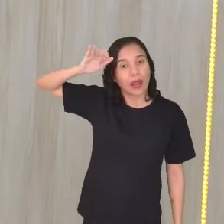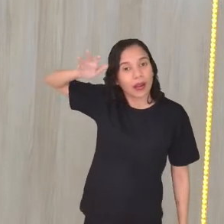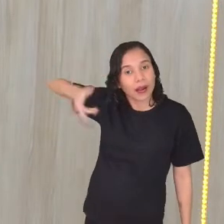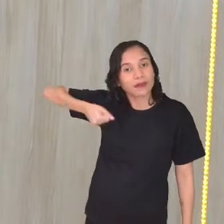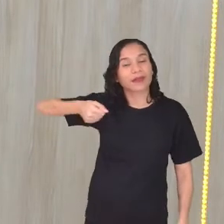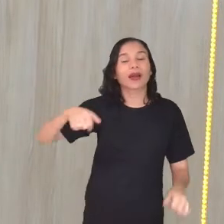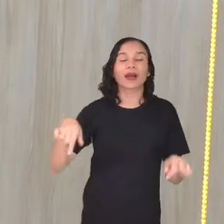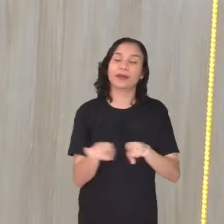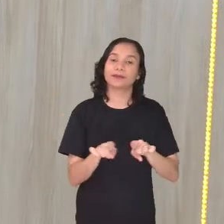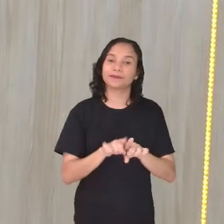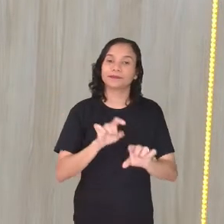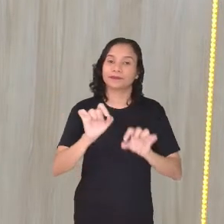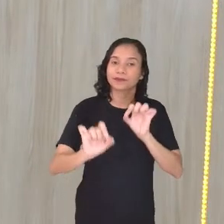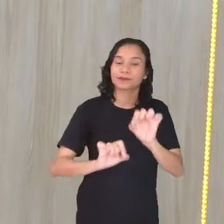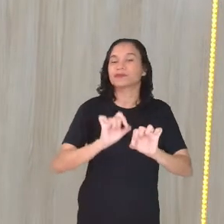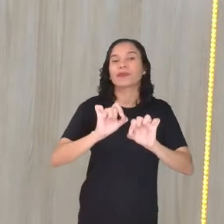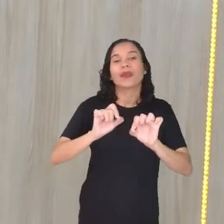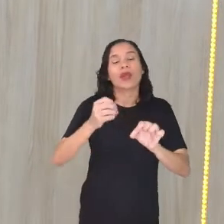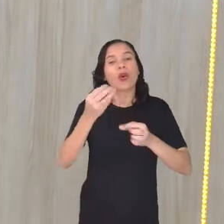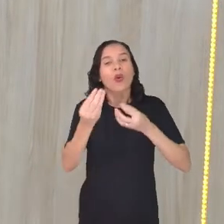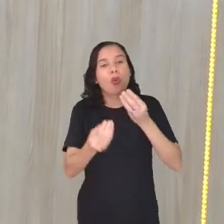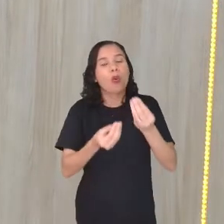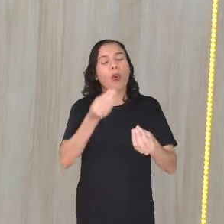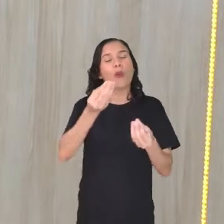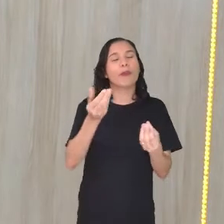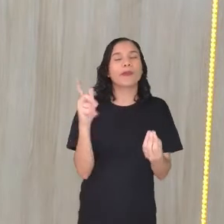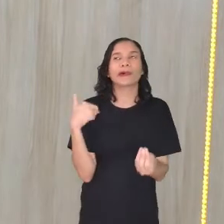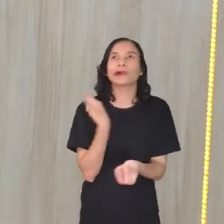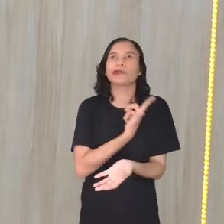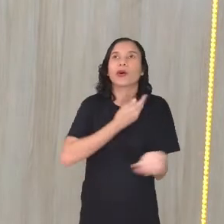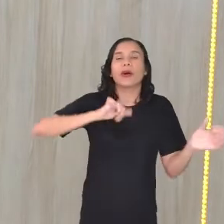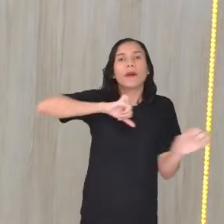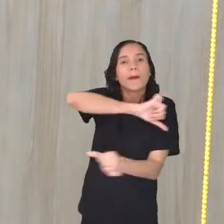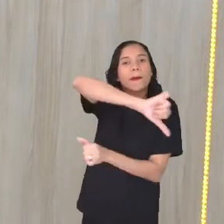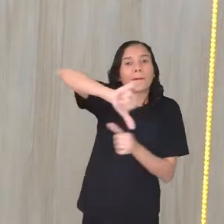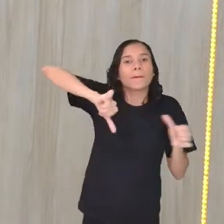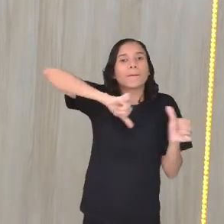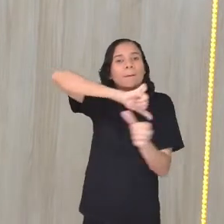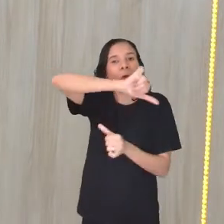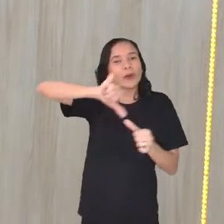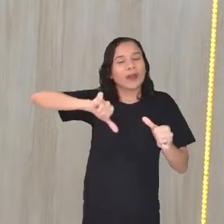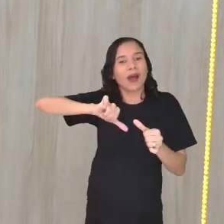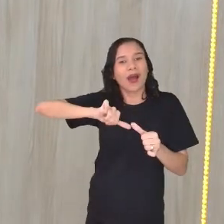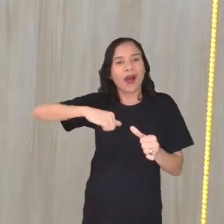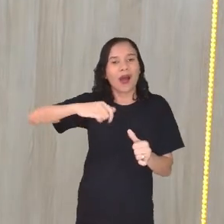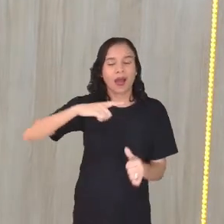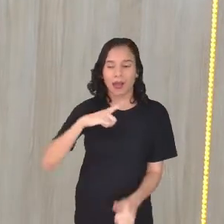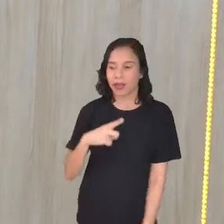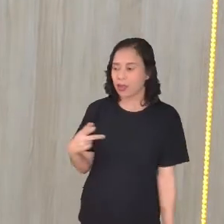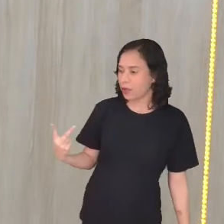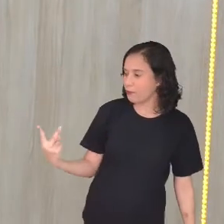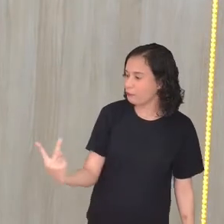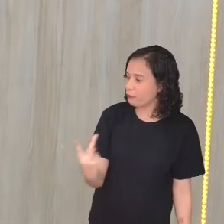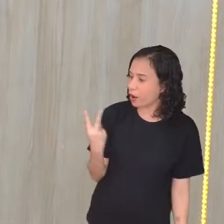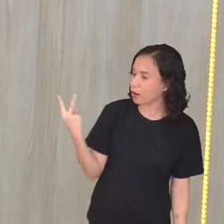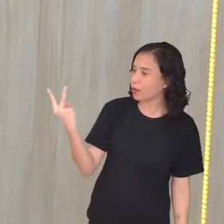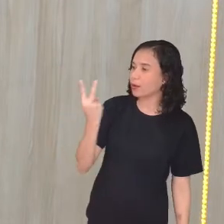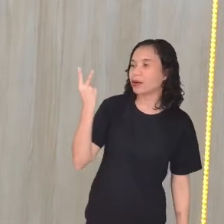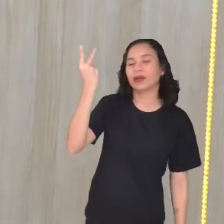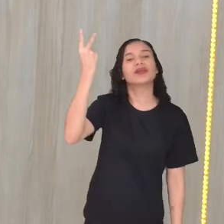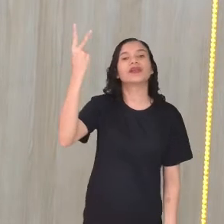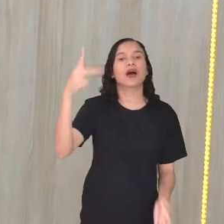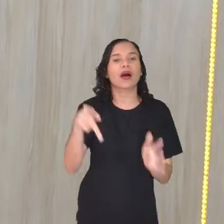também, né? Uma forma da gente mudar a narrativa, né? Da valorização desses